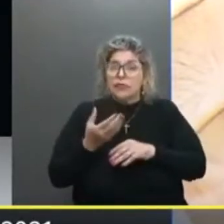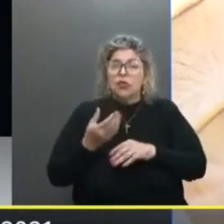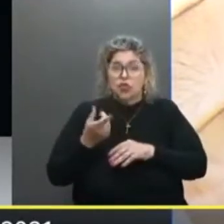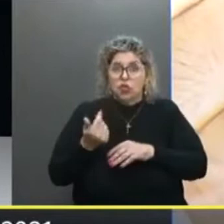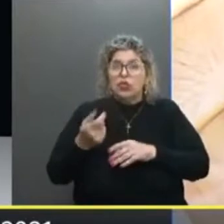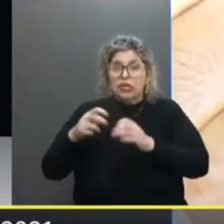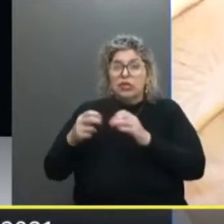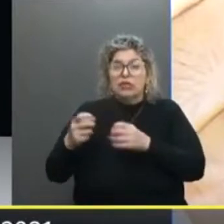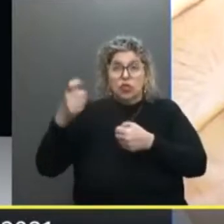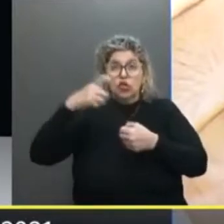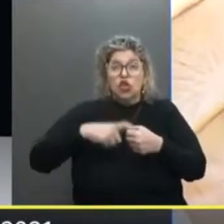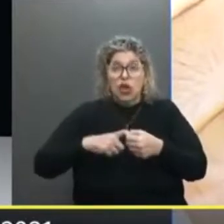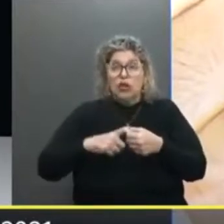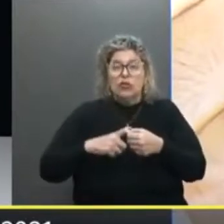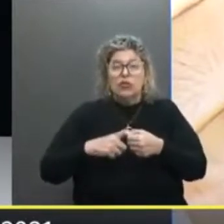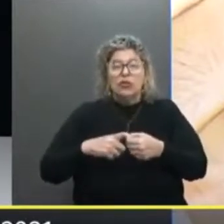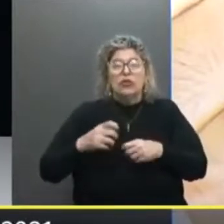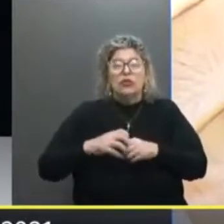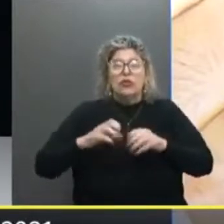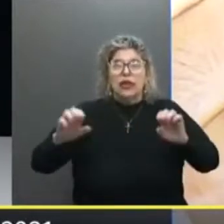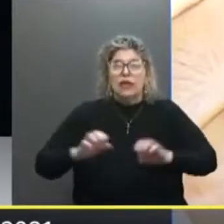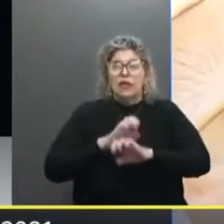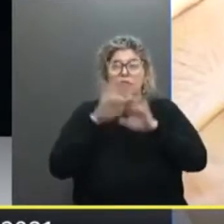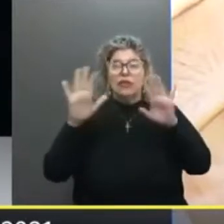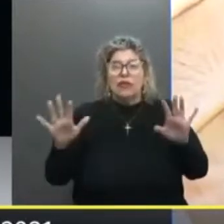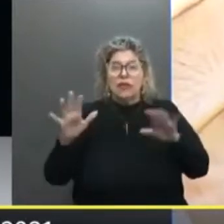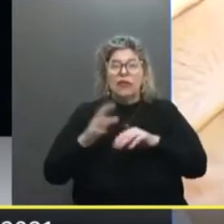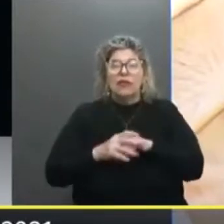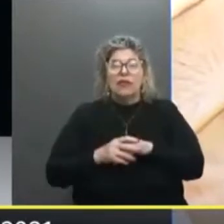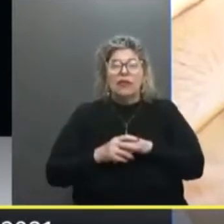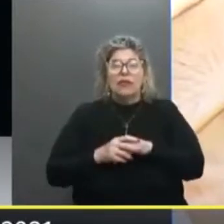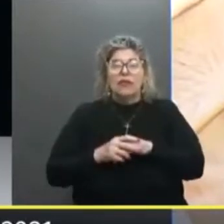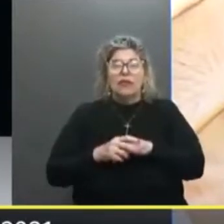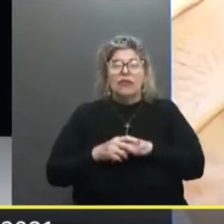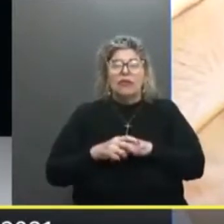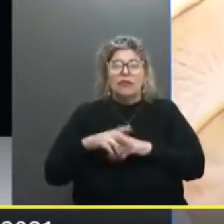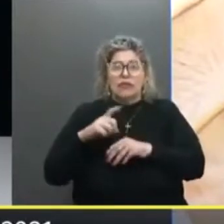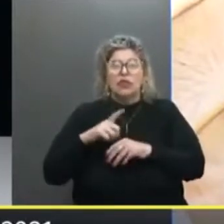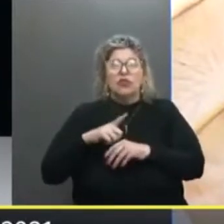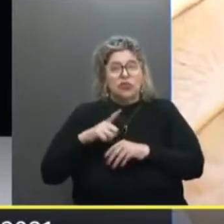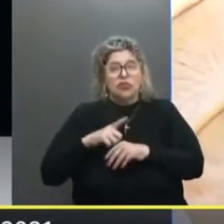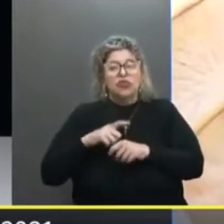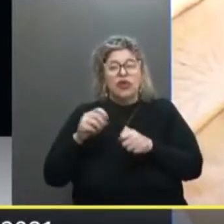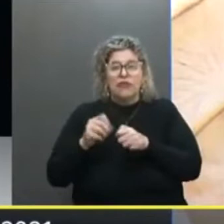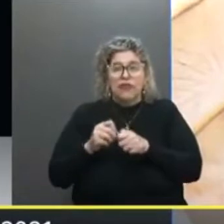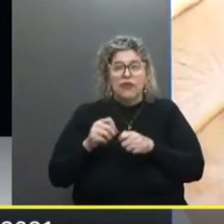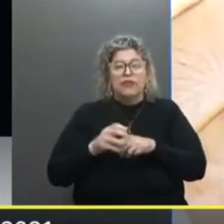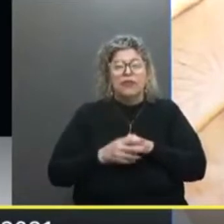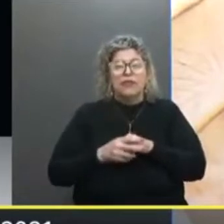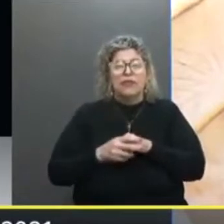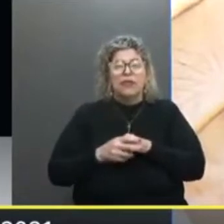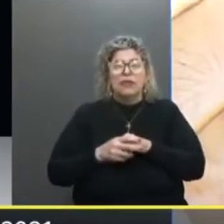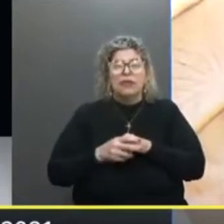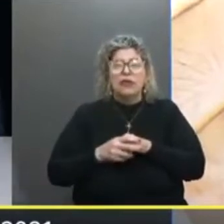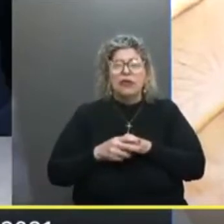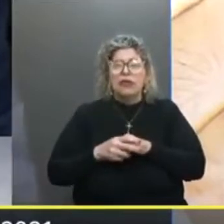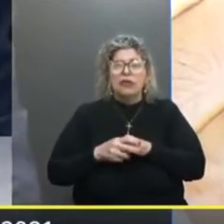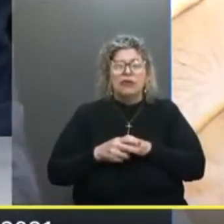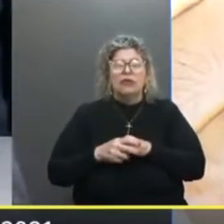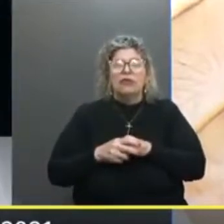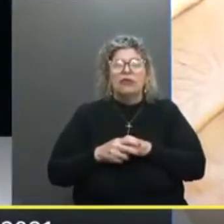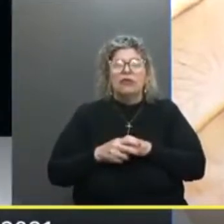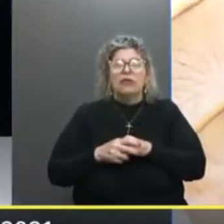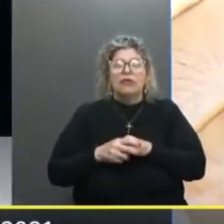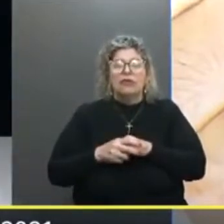Nossos sócios Para de uma forma Clara Retribuir a população Aquilo que nós Tínhamos feito É importante entender